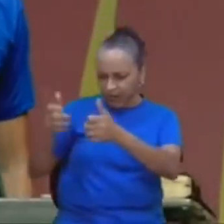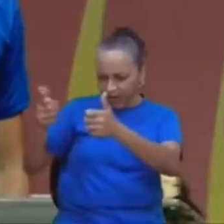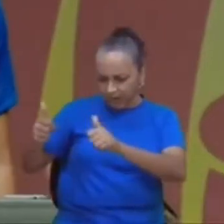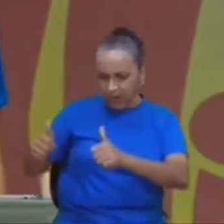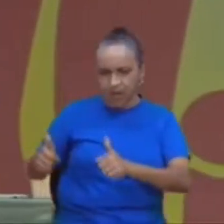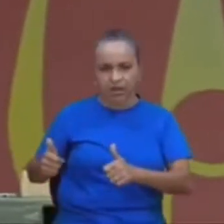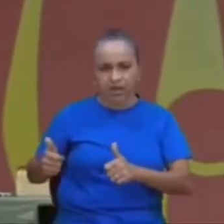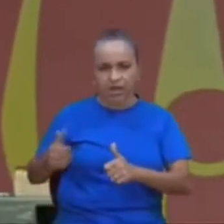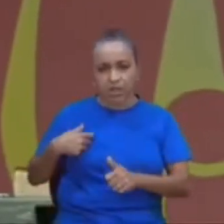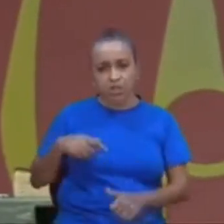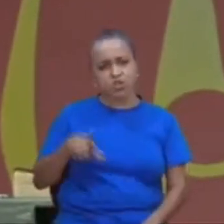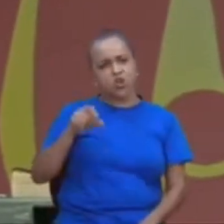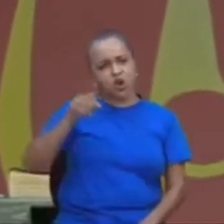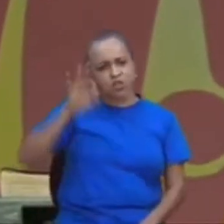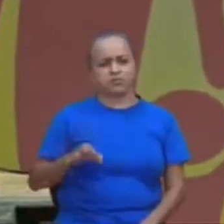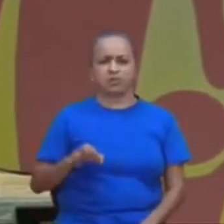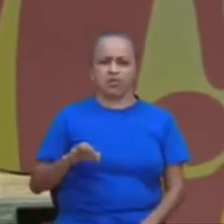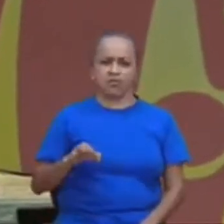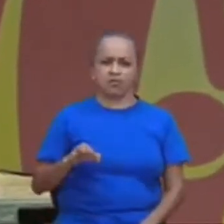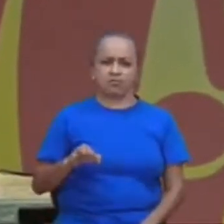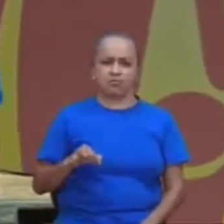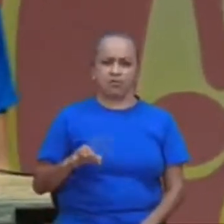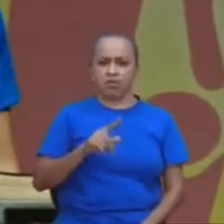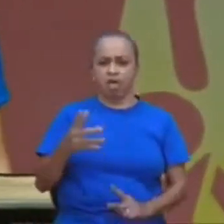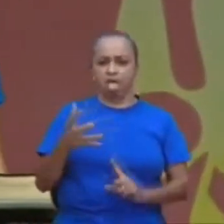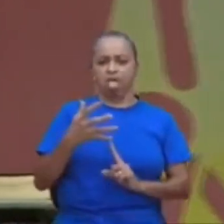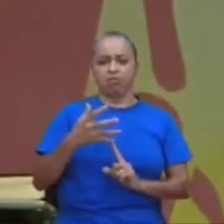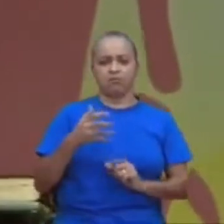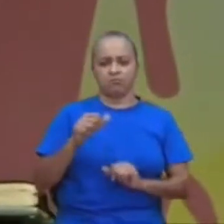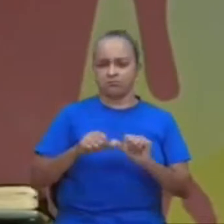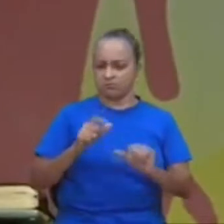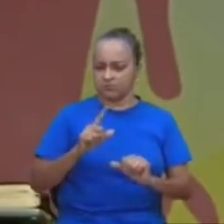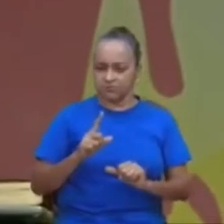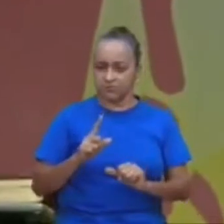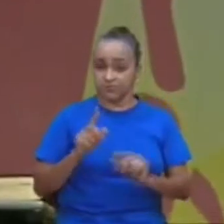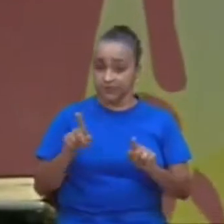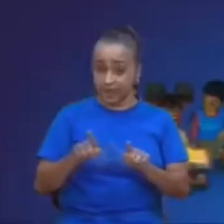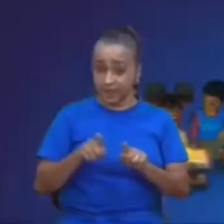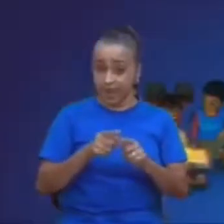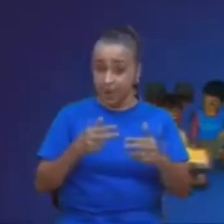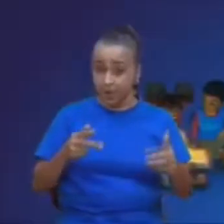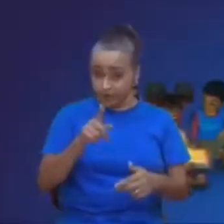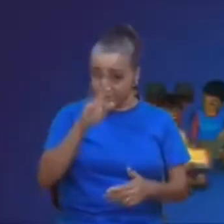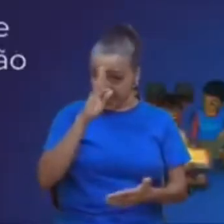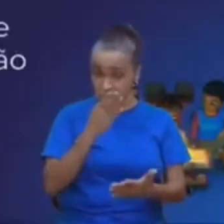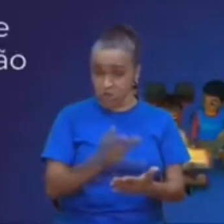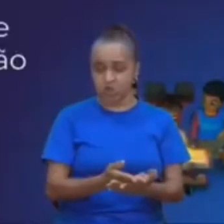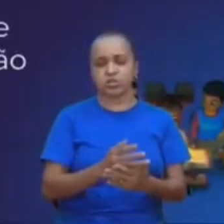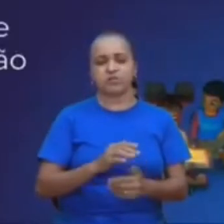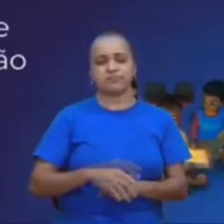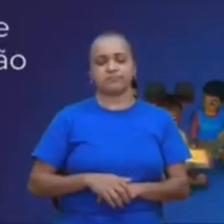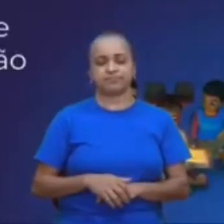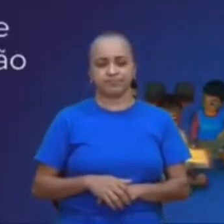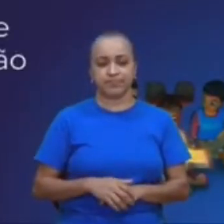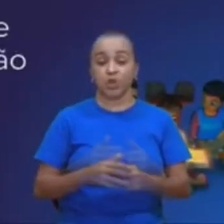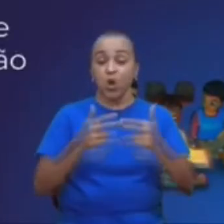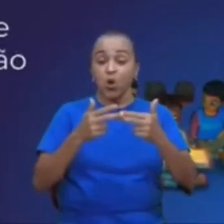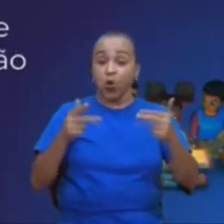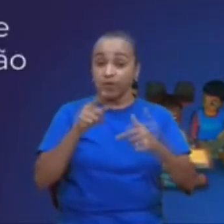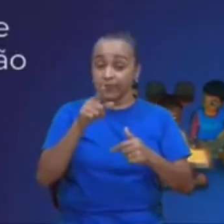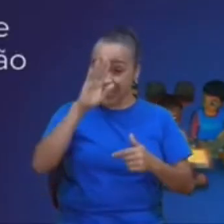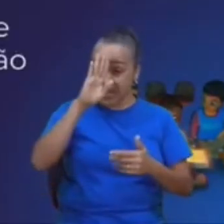faça as escolhas, não se contamine, outra coisa, as coisas que você acredita, as coisas que você